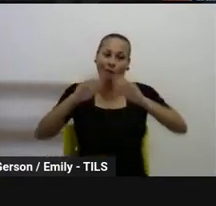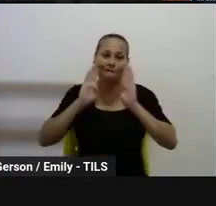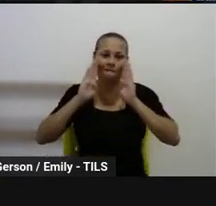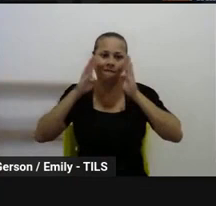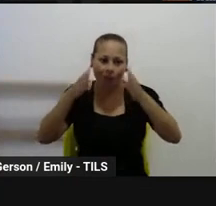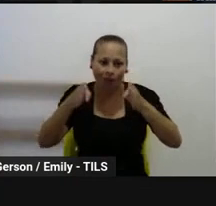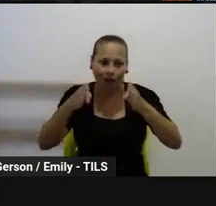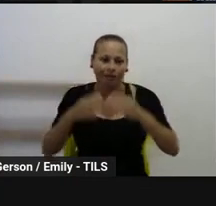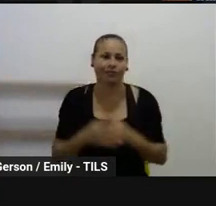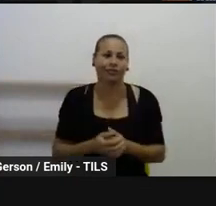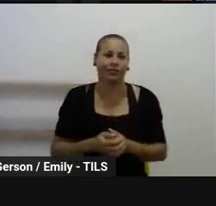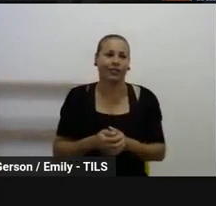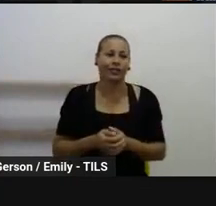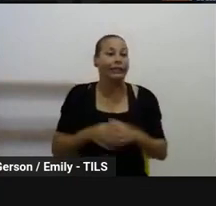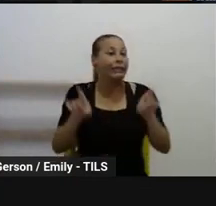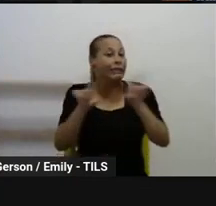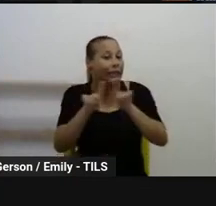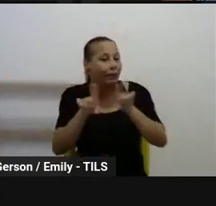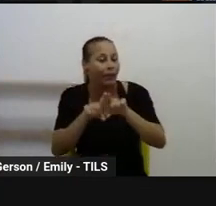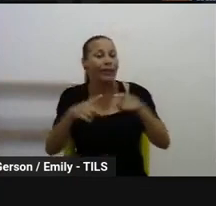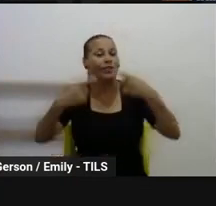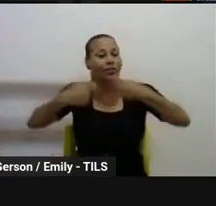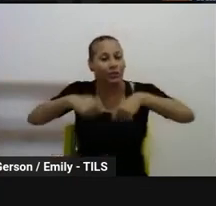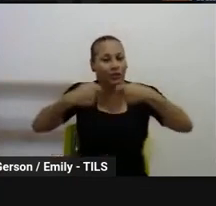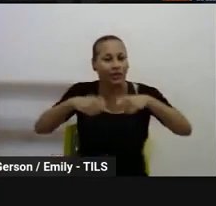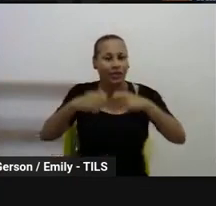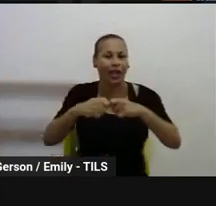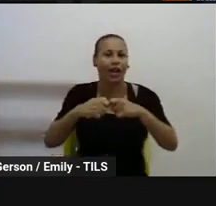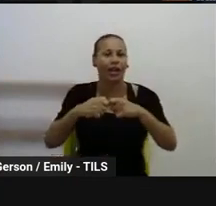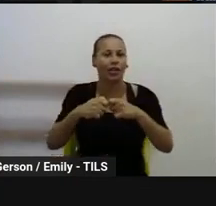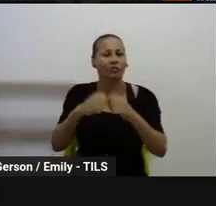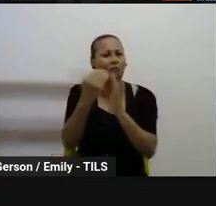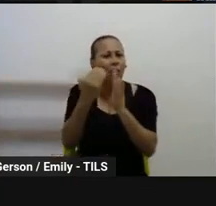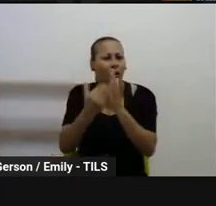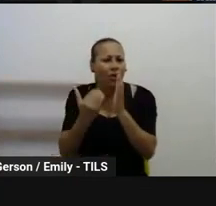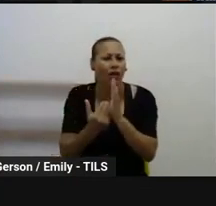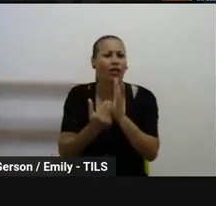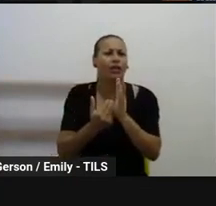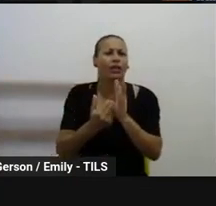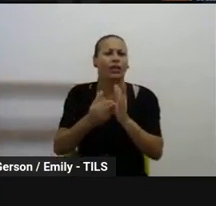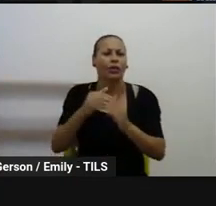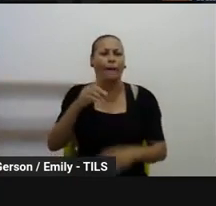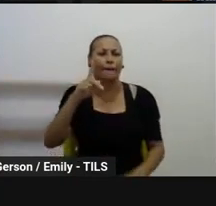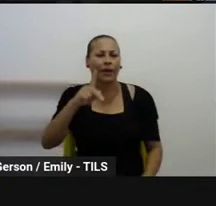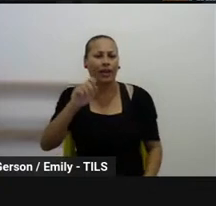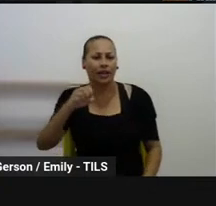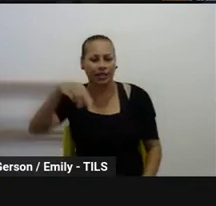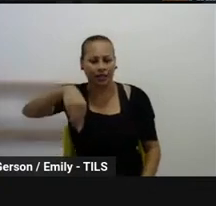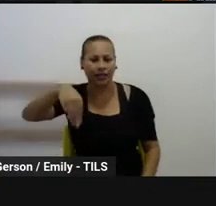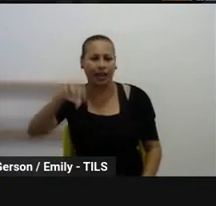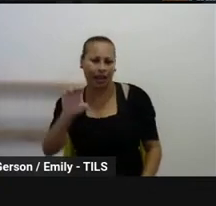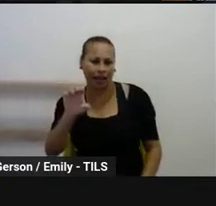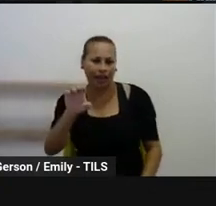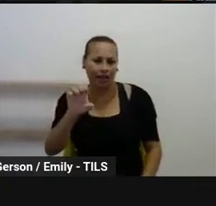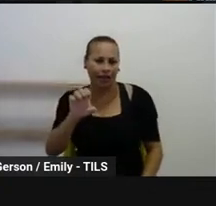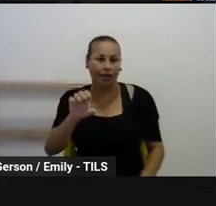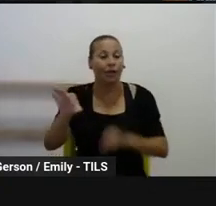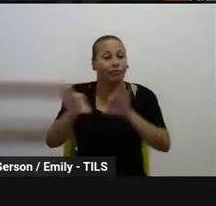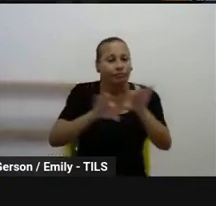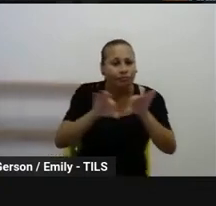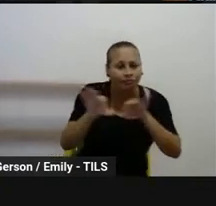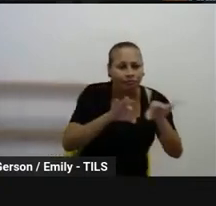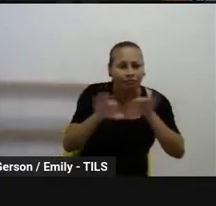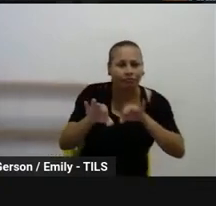Além disso, a gente também tem respaldo no PNE, no Plano Nacional de